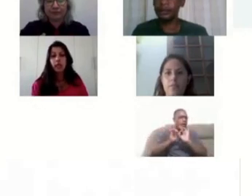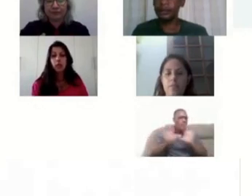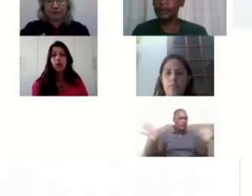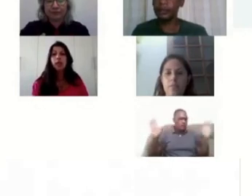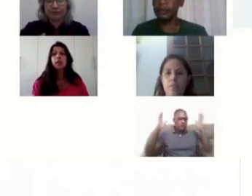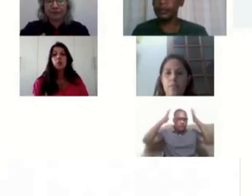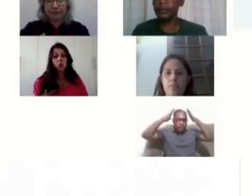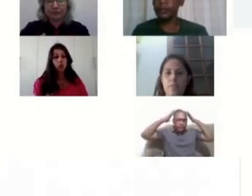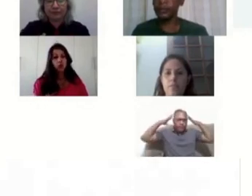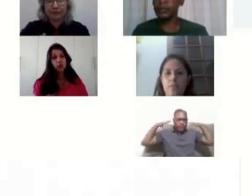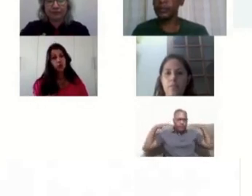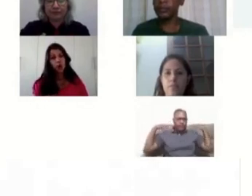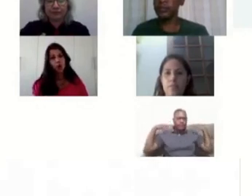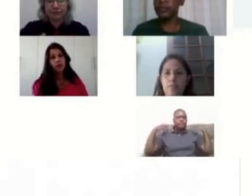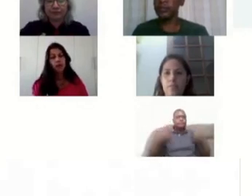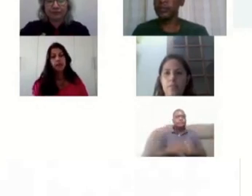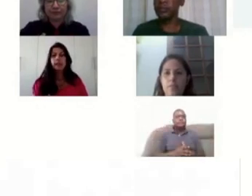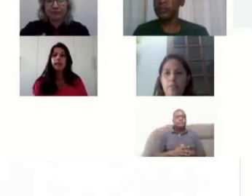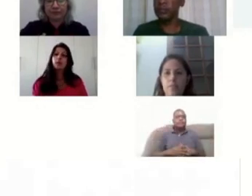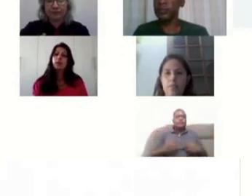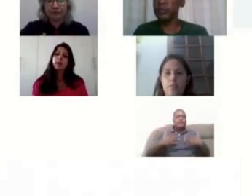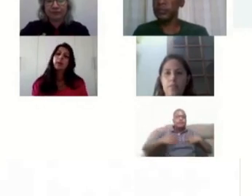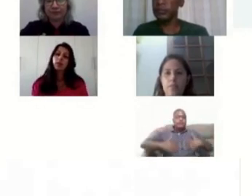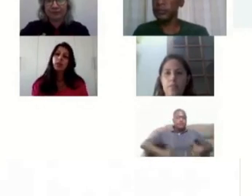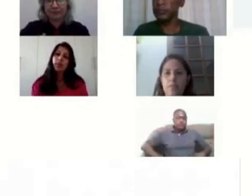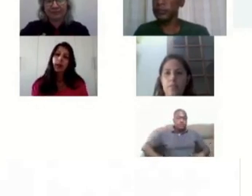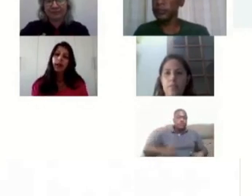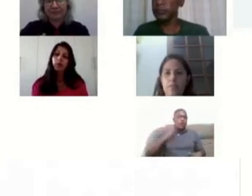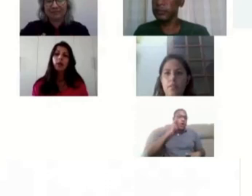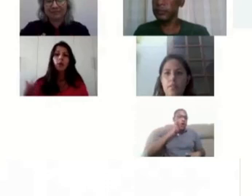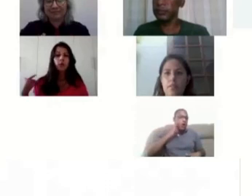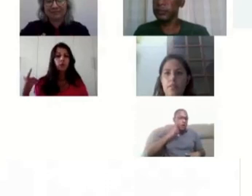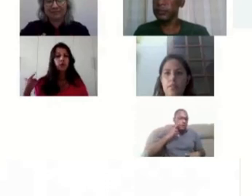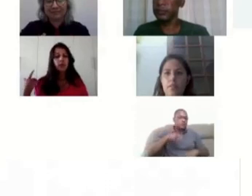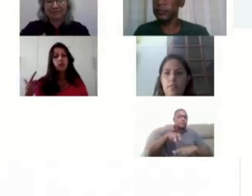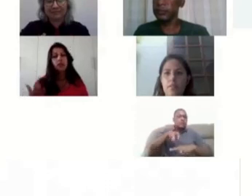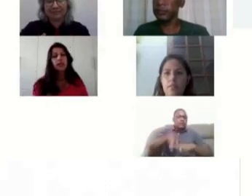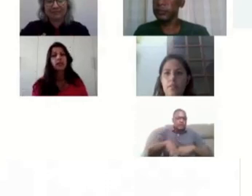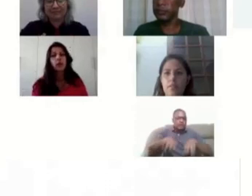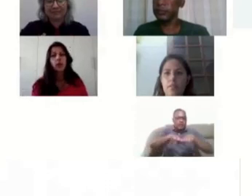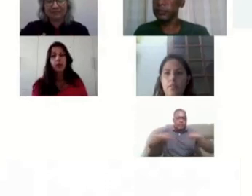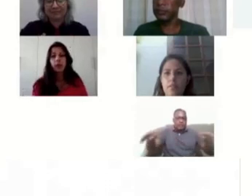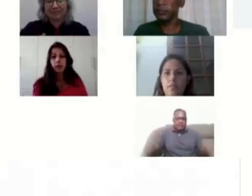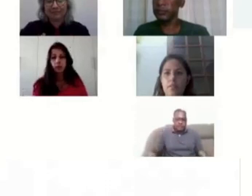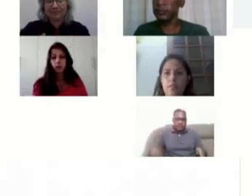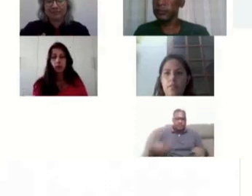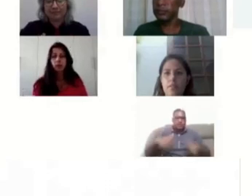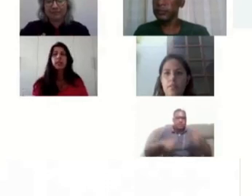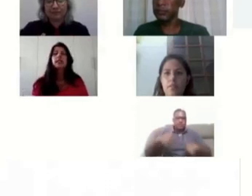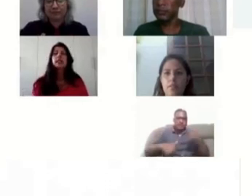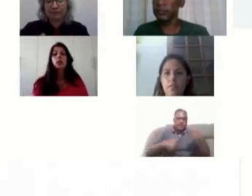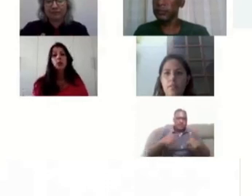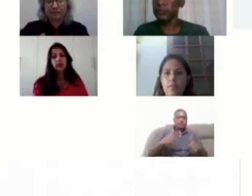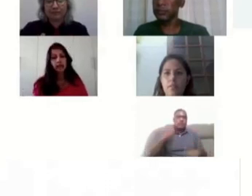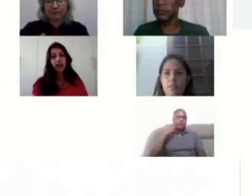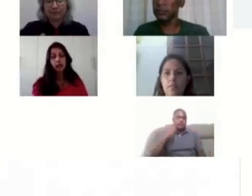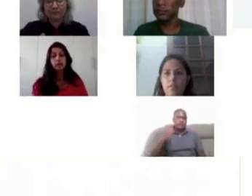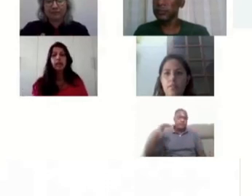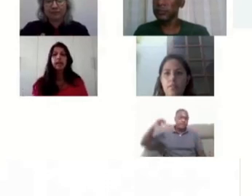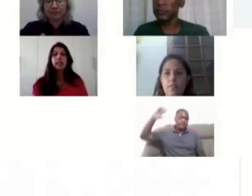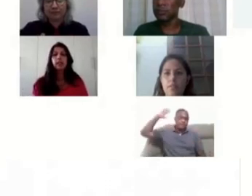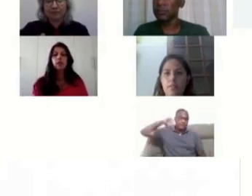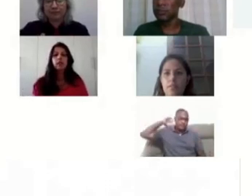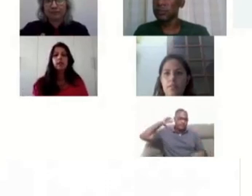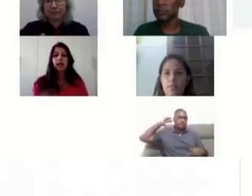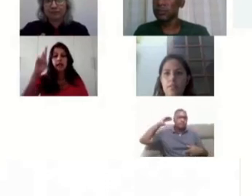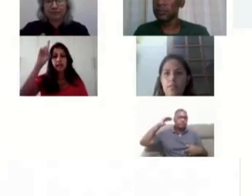lado direito, estou com o vestido rosa sentado na minha mesa de trabalho e ao fundo vocês conseguem ver um armário branco. E o meu sinal,